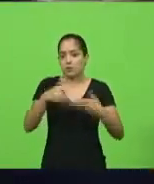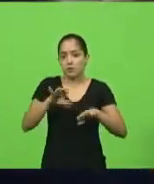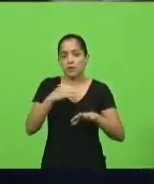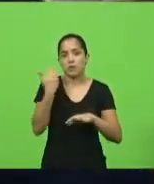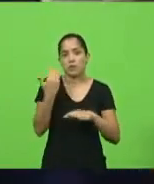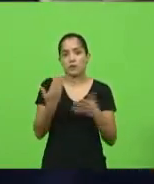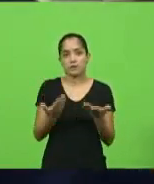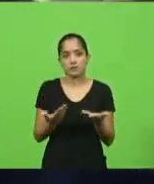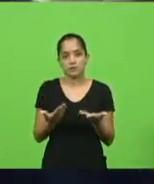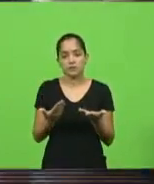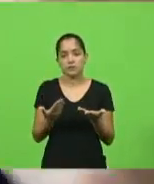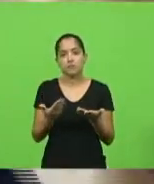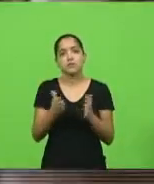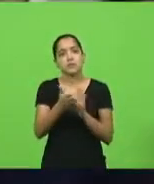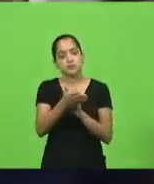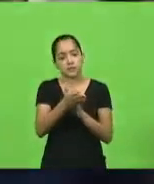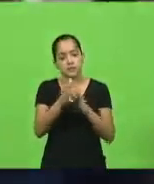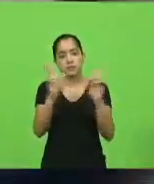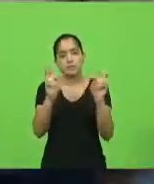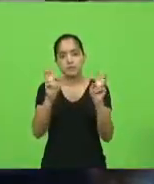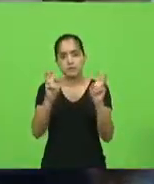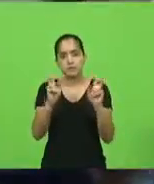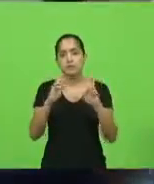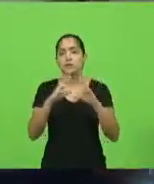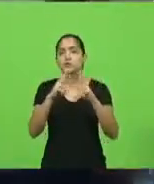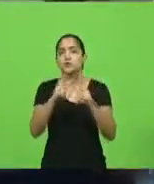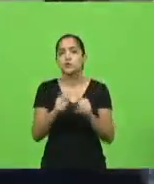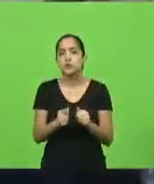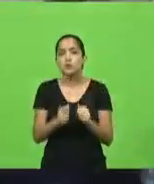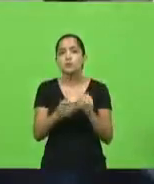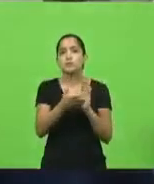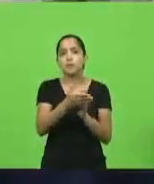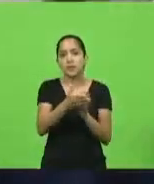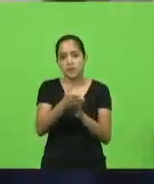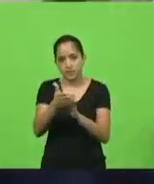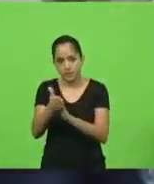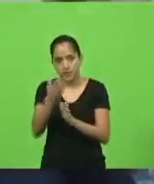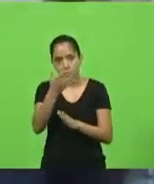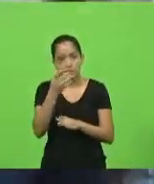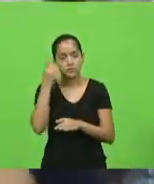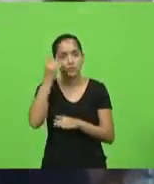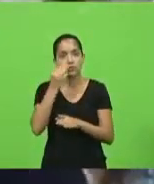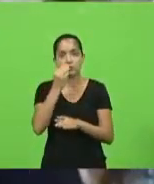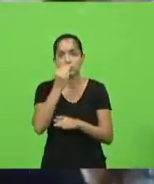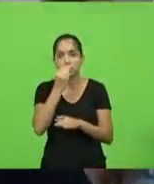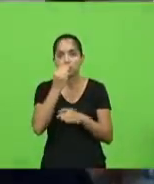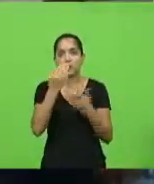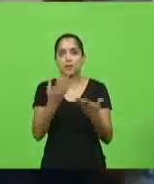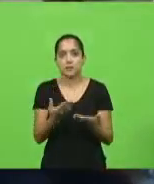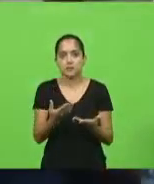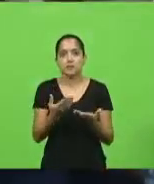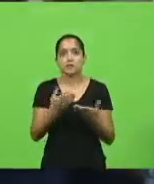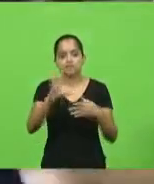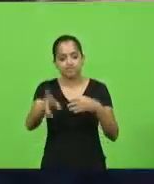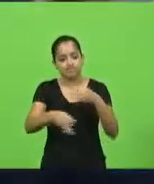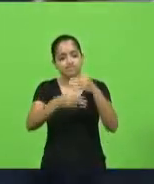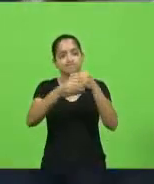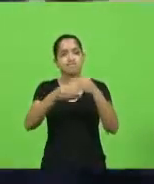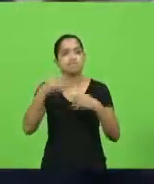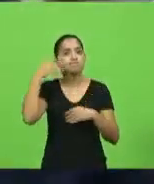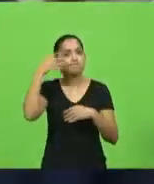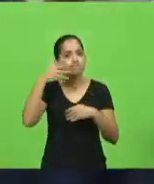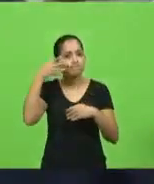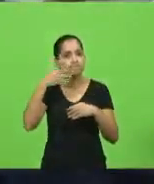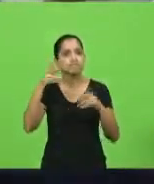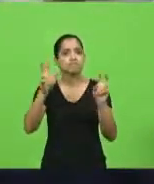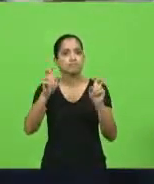Fernando, parabéns mesmo. Eu acho que todos. Também parabéns ao deputado Sopelsa, né, que endossou essa tese que eu já